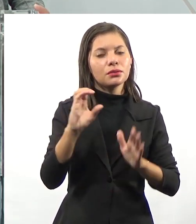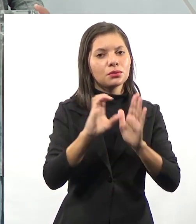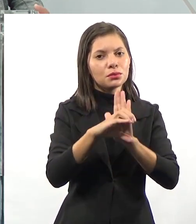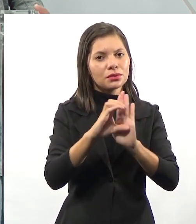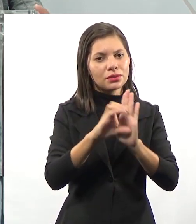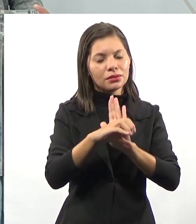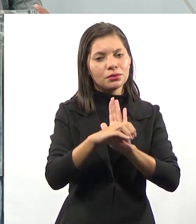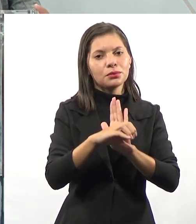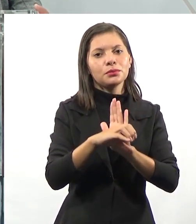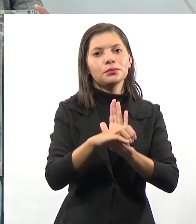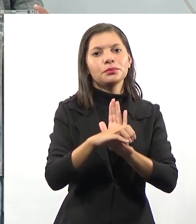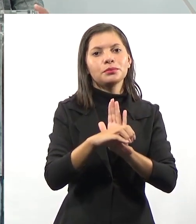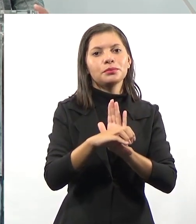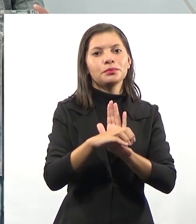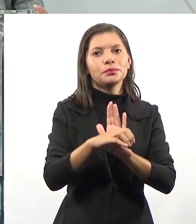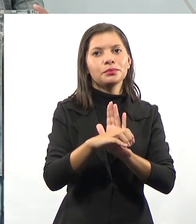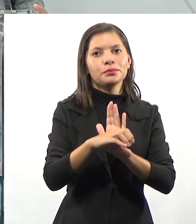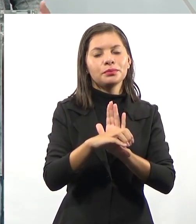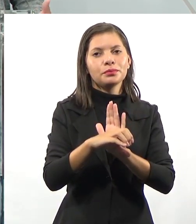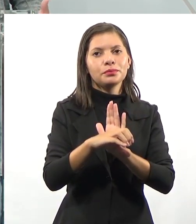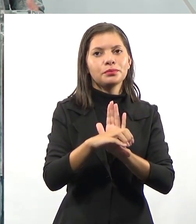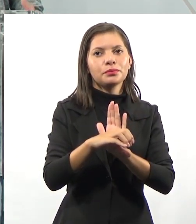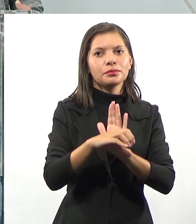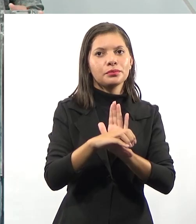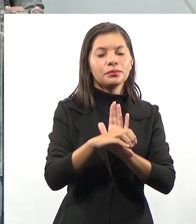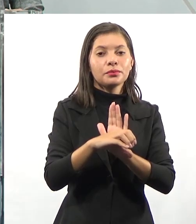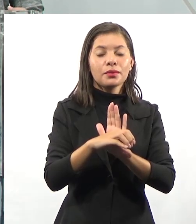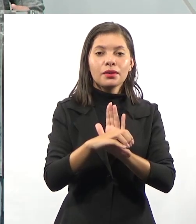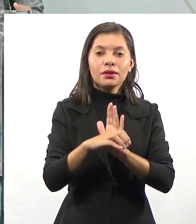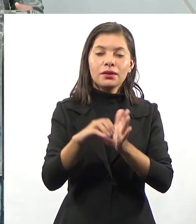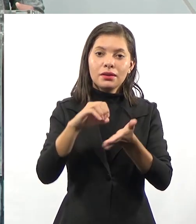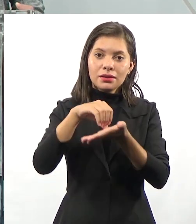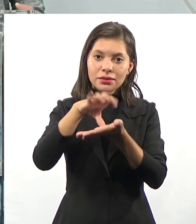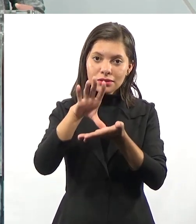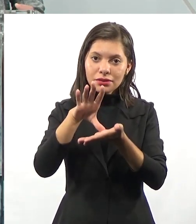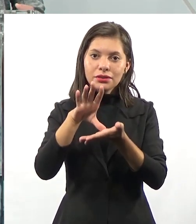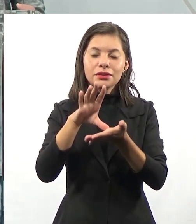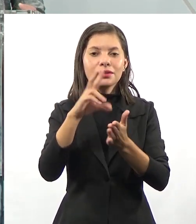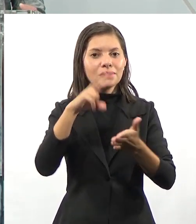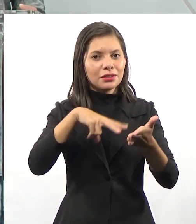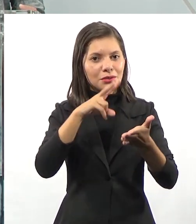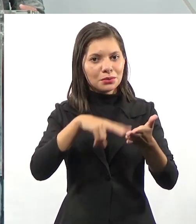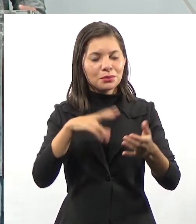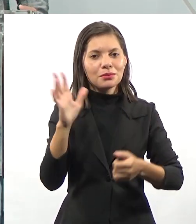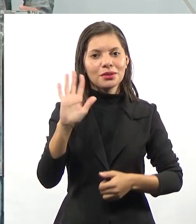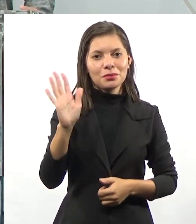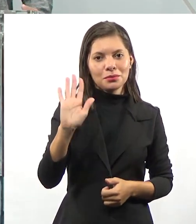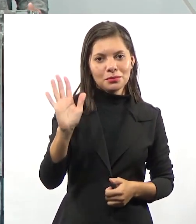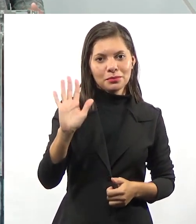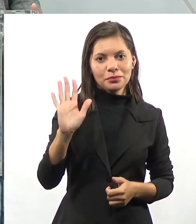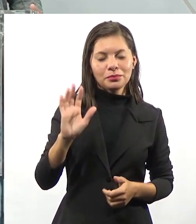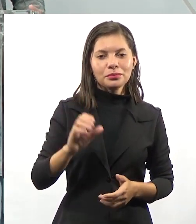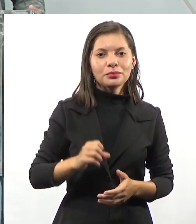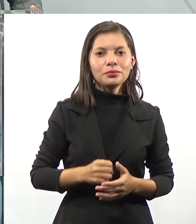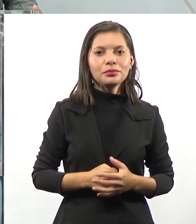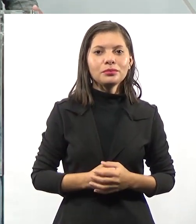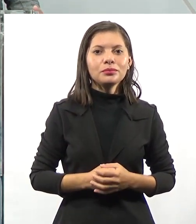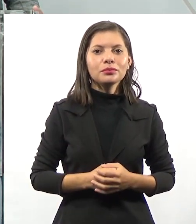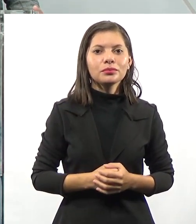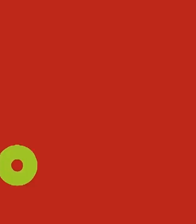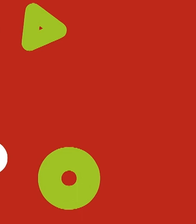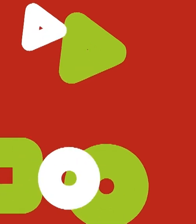conceitos construídos a partir de outros conceitos. Então, fica as dicas de leitura e até a próxima aula.